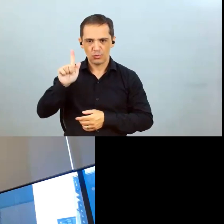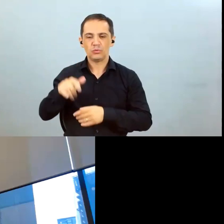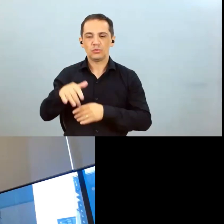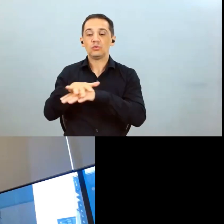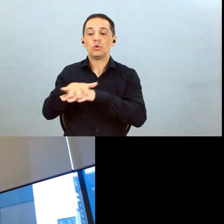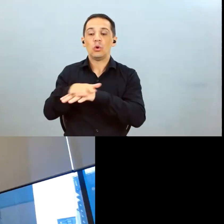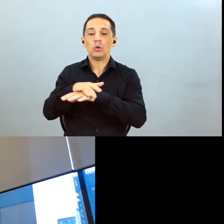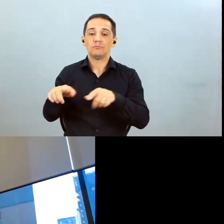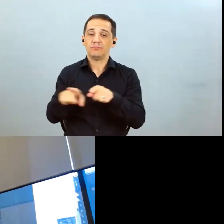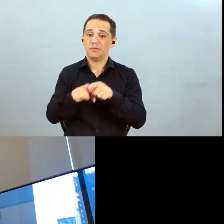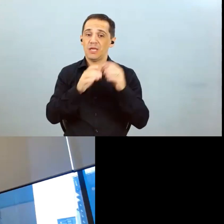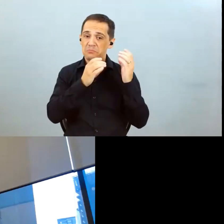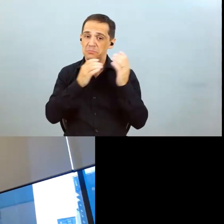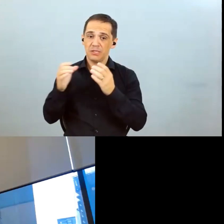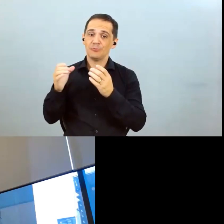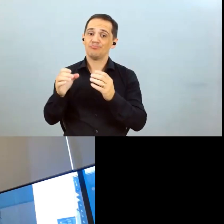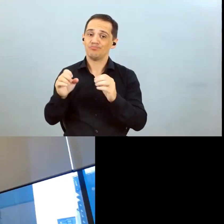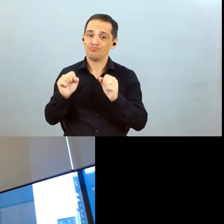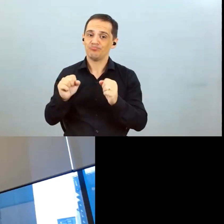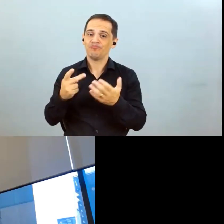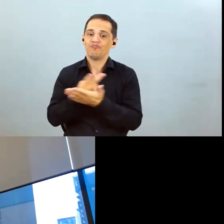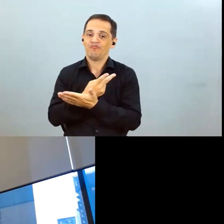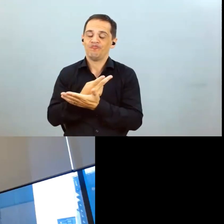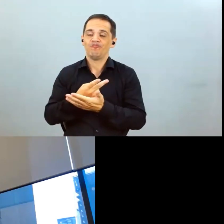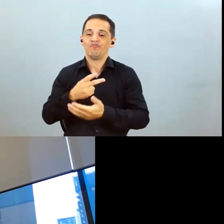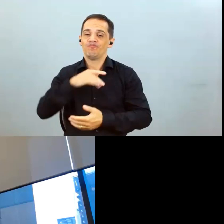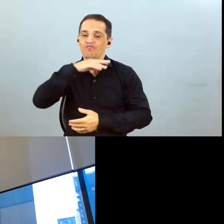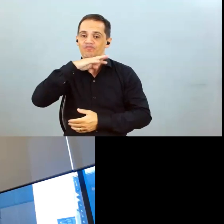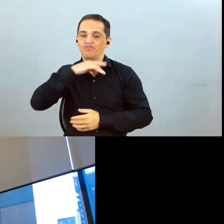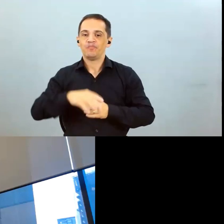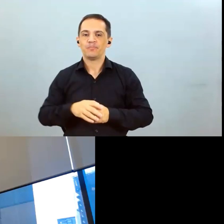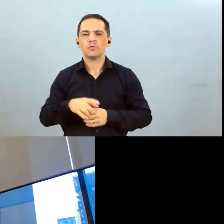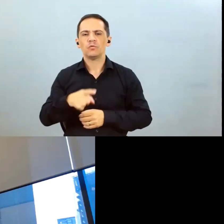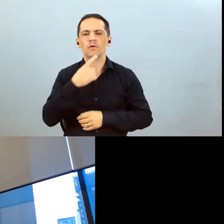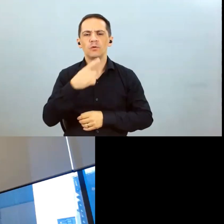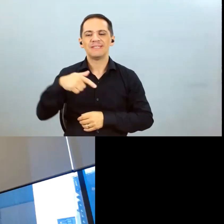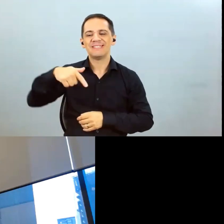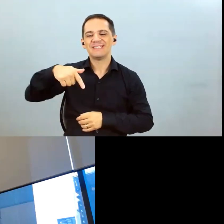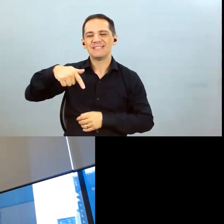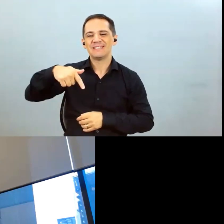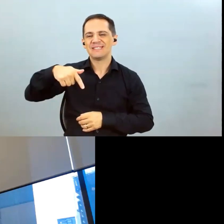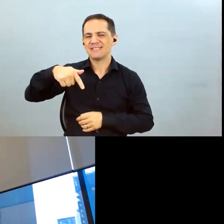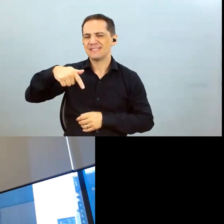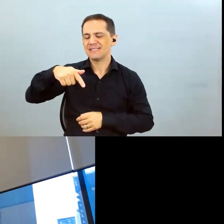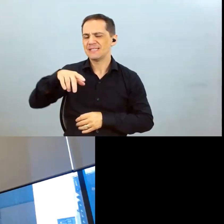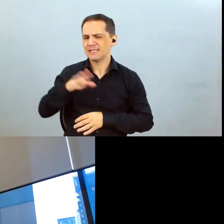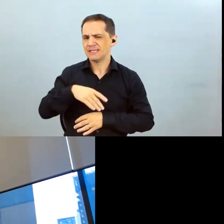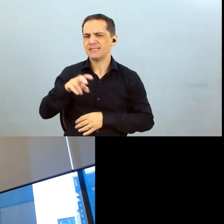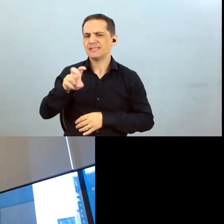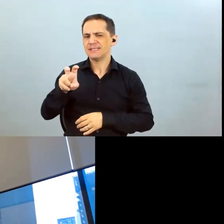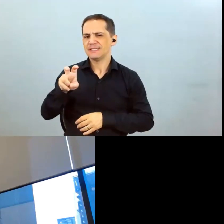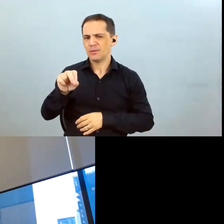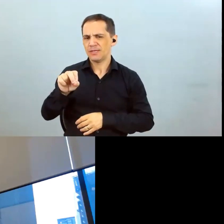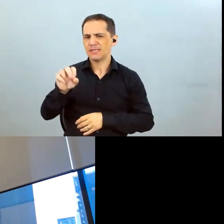milho e eu entendi o que você falou você tem 70 você consegue armazenar 50% da sua produção